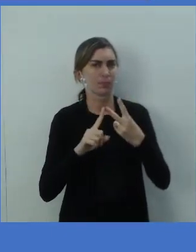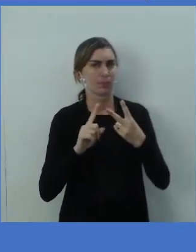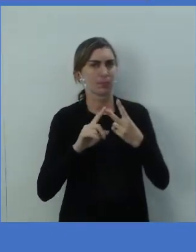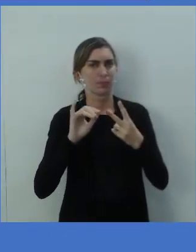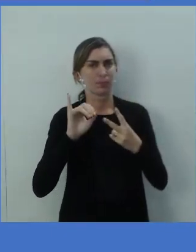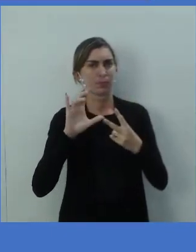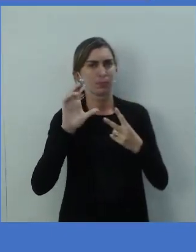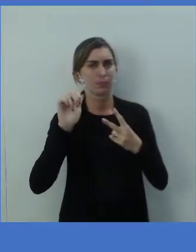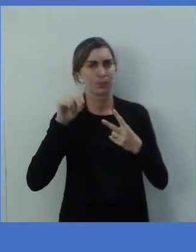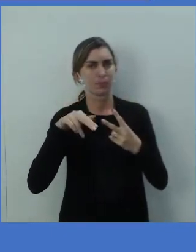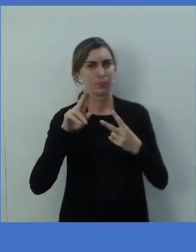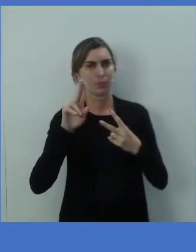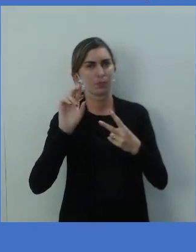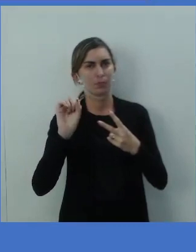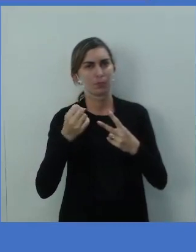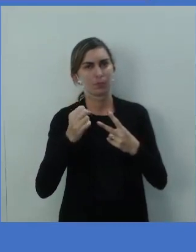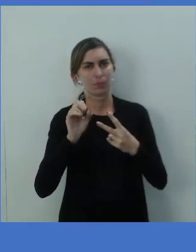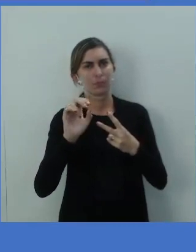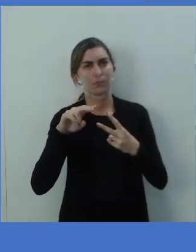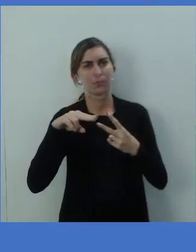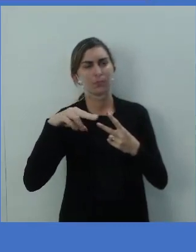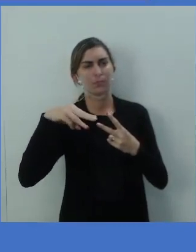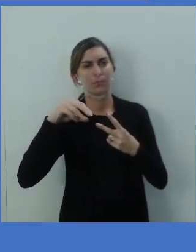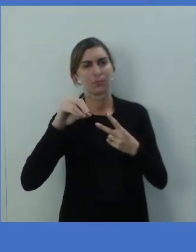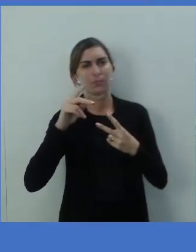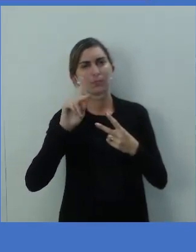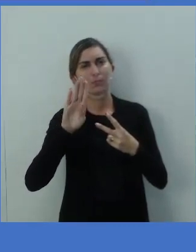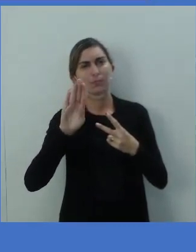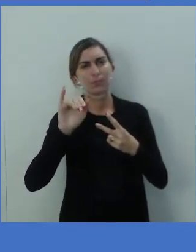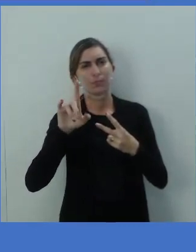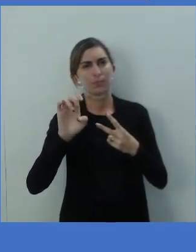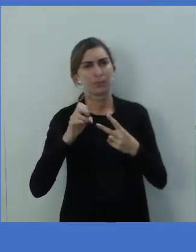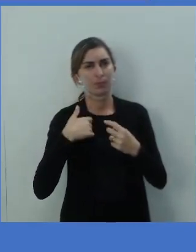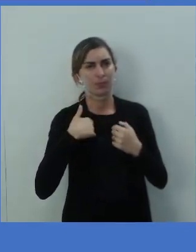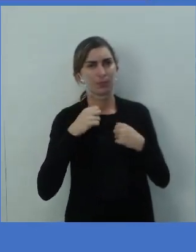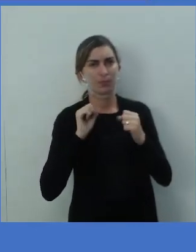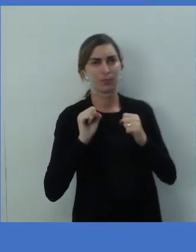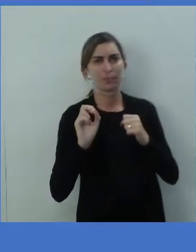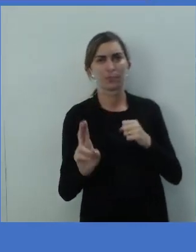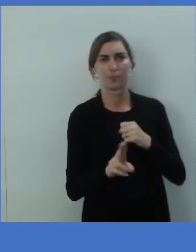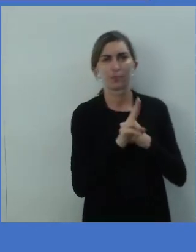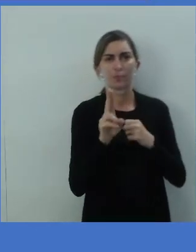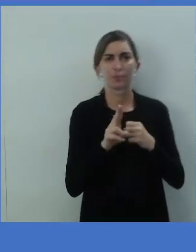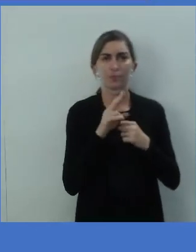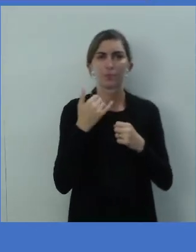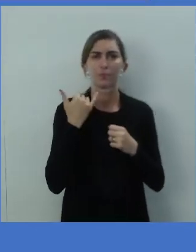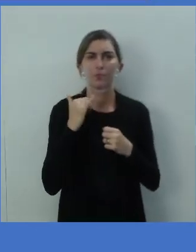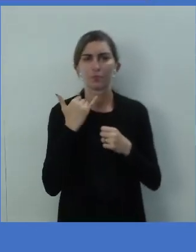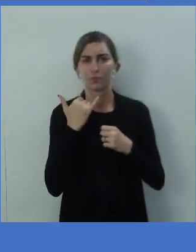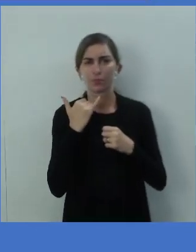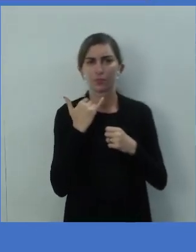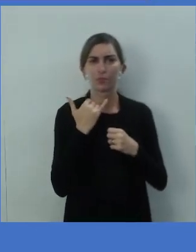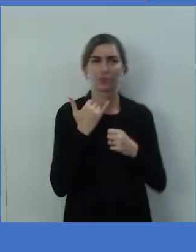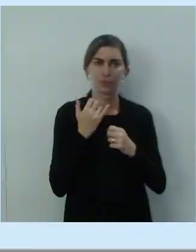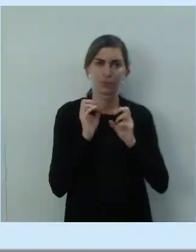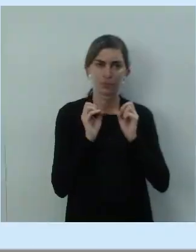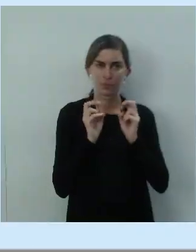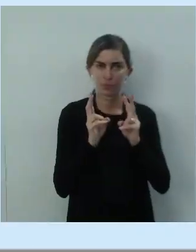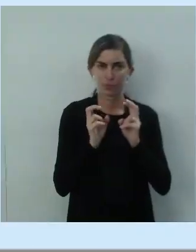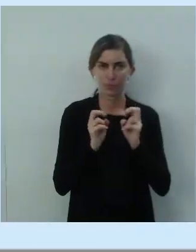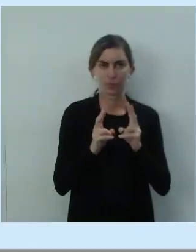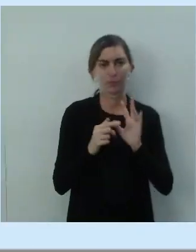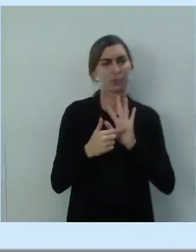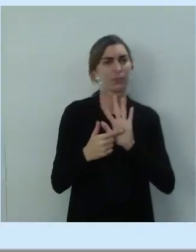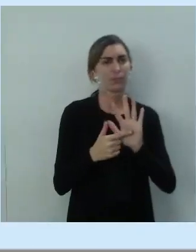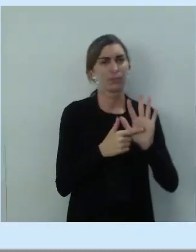a Can. I can use a Mobile. Eu posso usar o celular. Ok? Então, indica